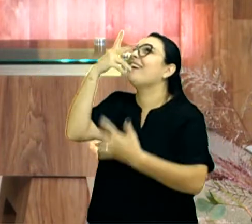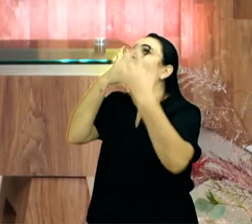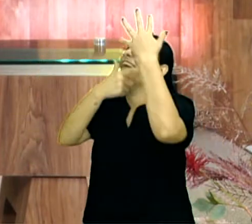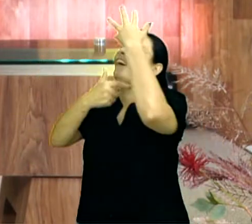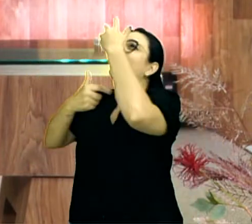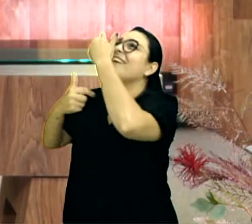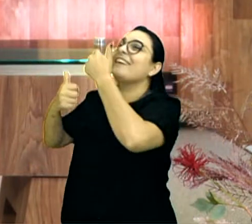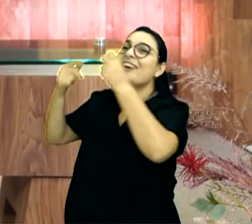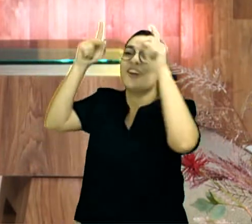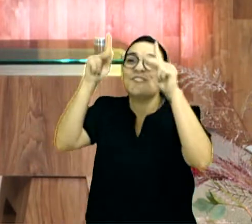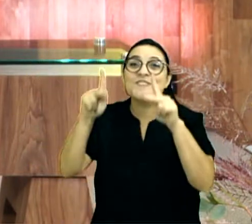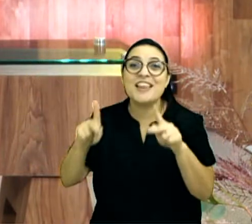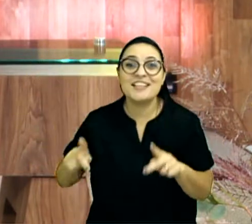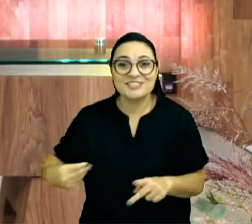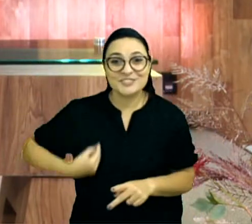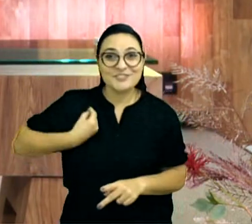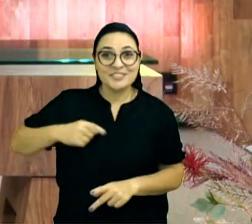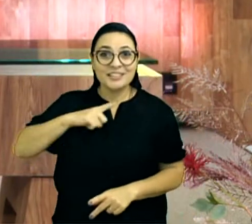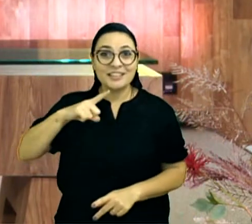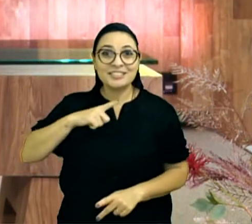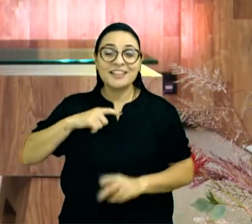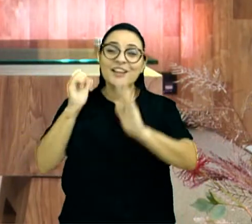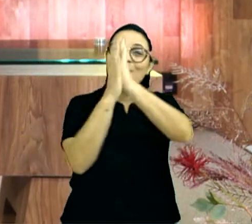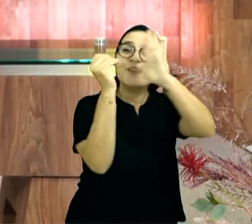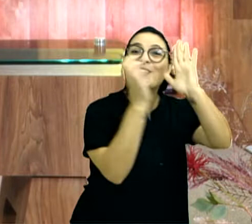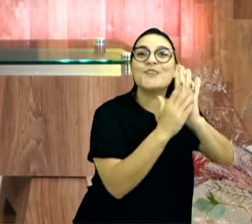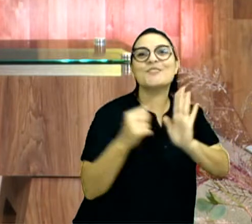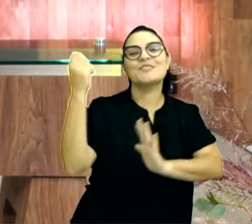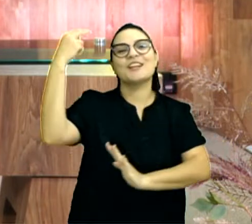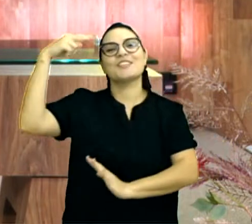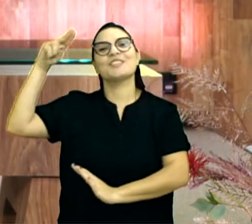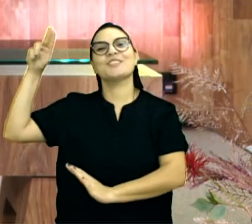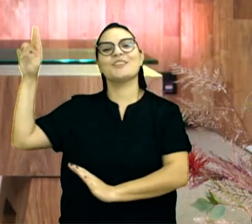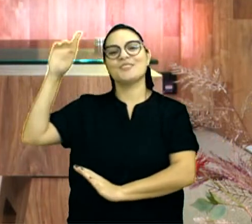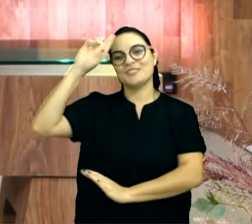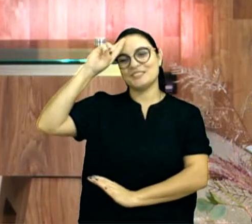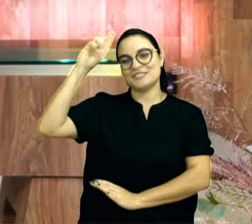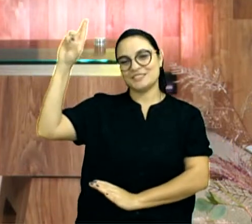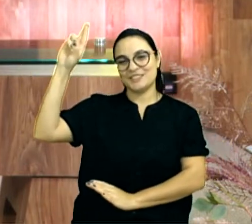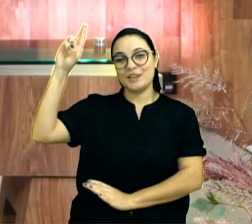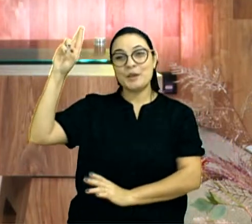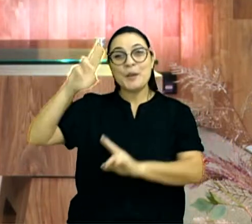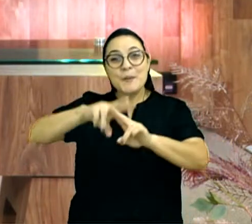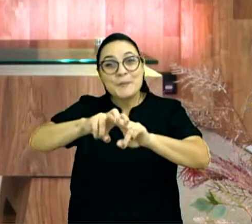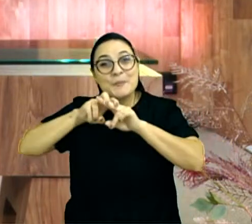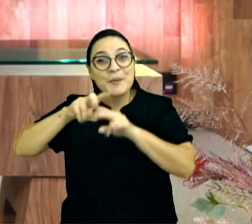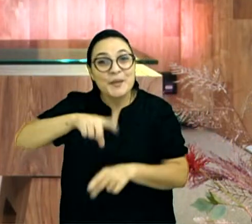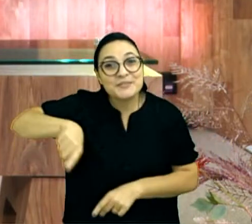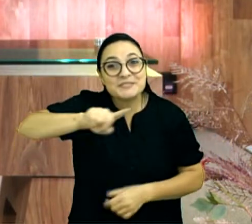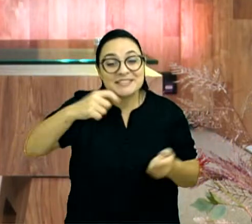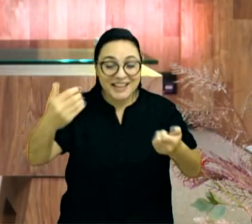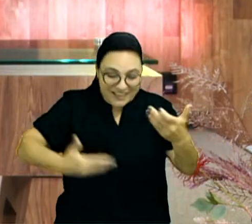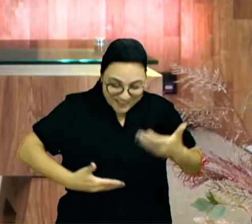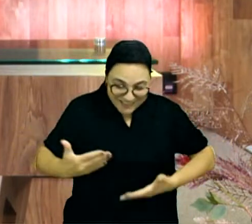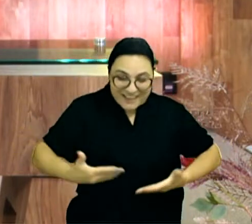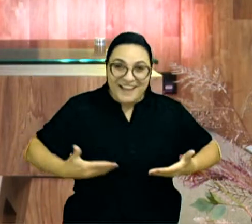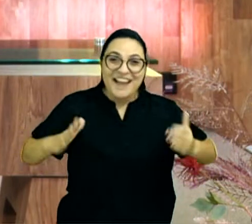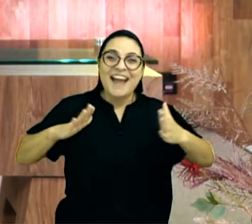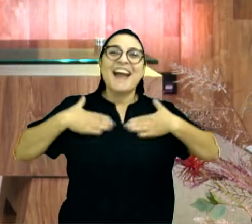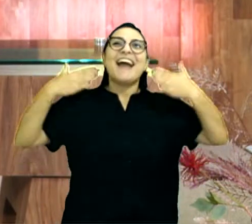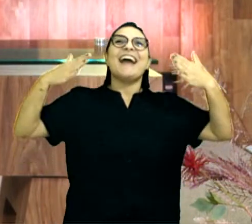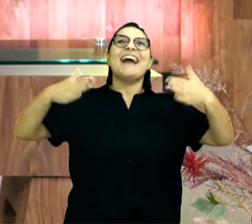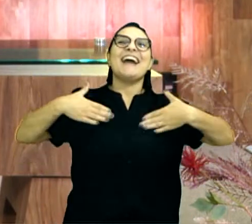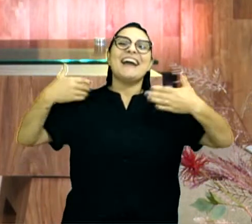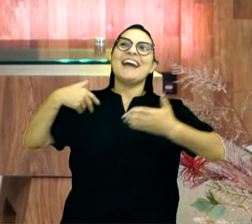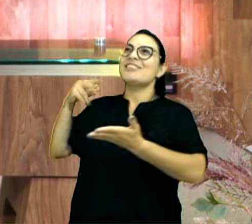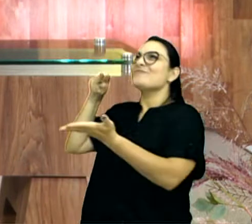louvado seja o nome do Senhor. Servir ao Senhor com alegria, apresentar-vos diante